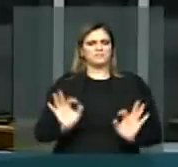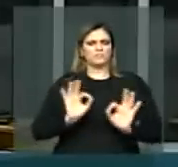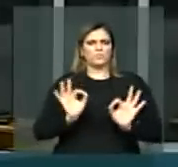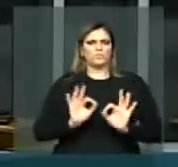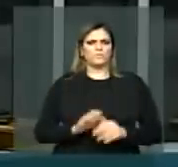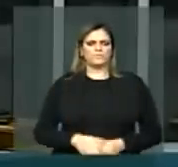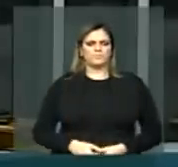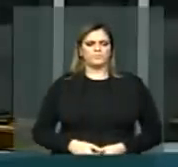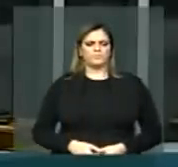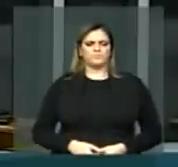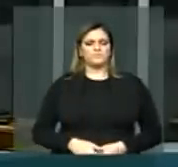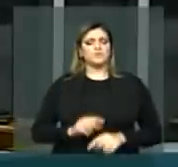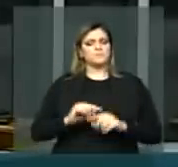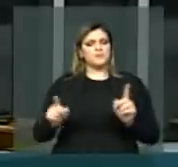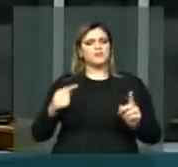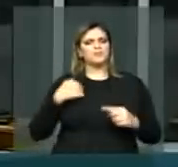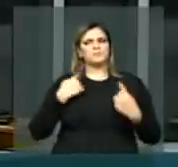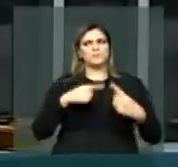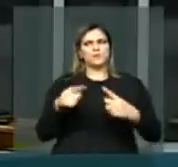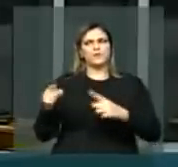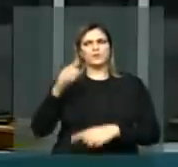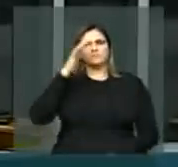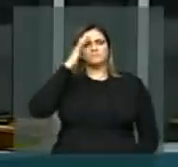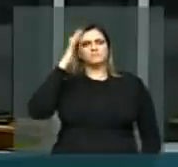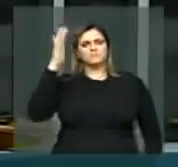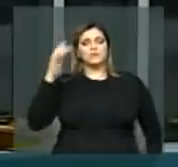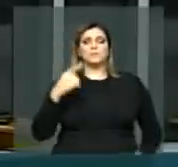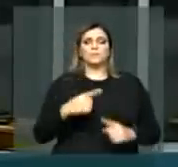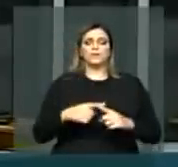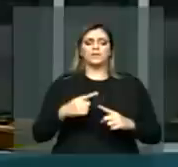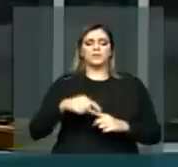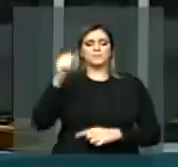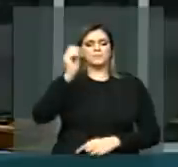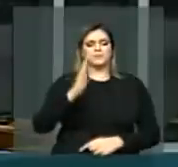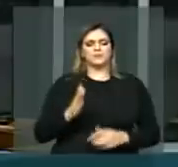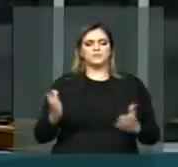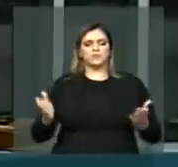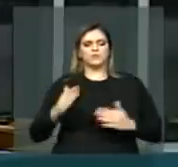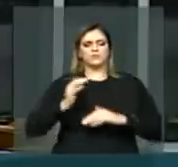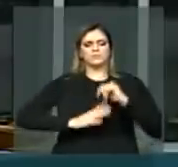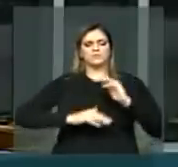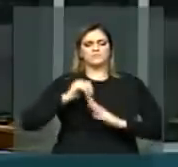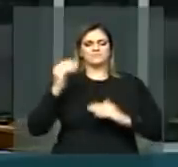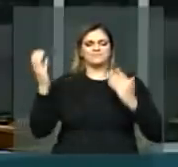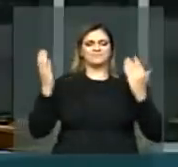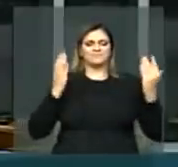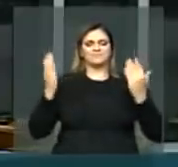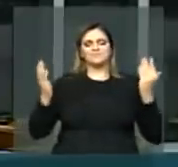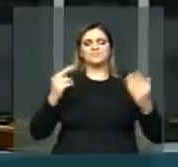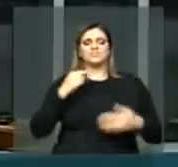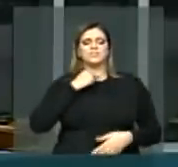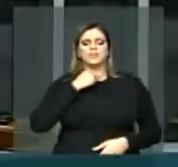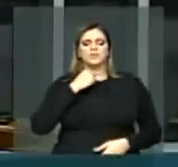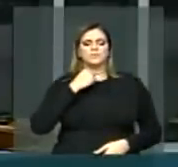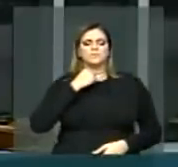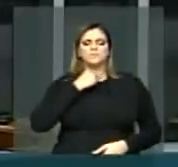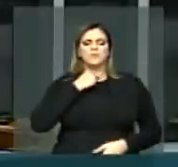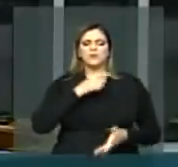eu quero só fazer uma reflexão, porque no Brasil hoje, um psicólogo, ele não pode